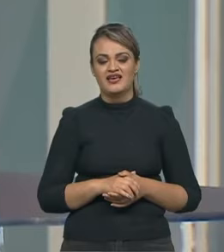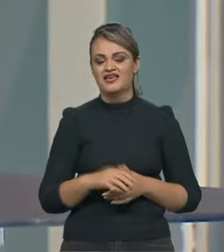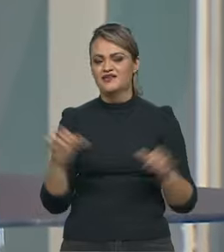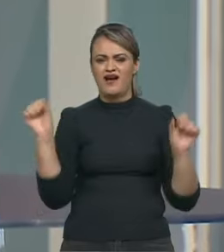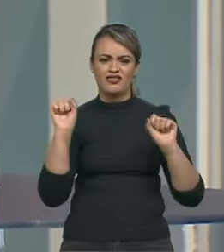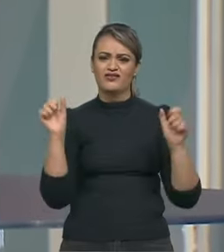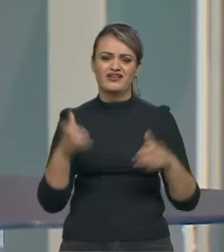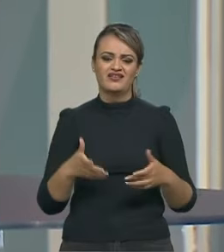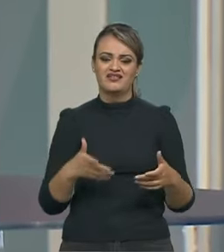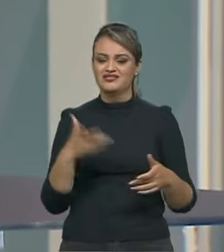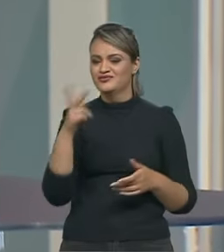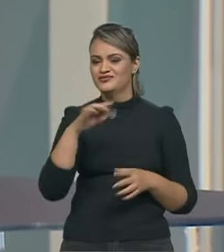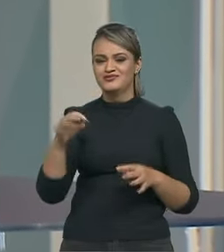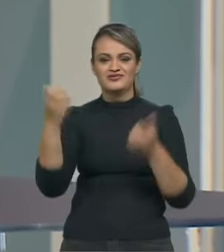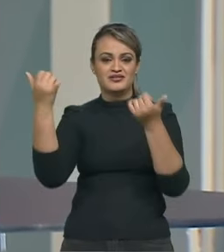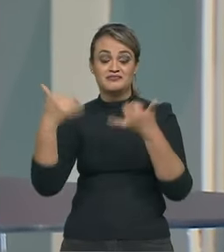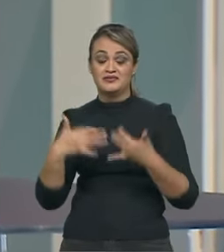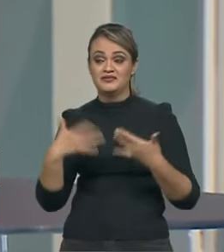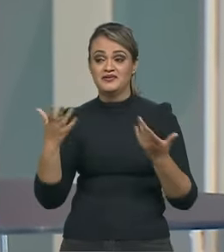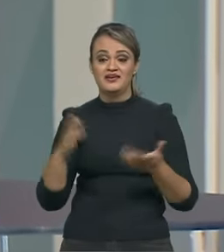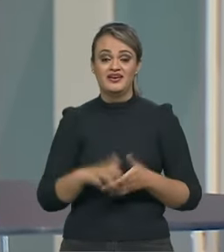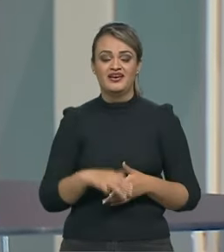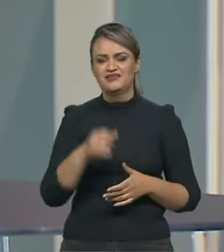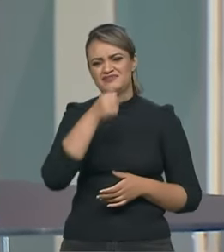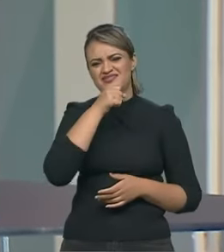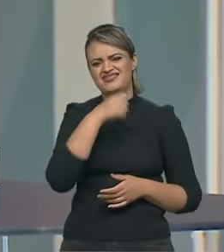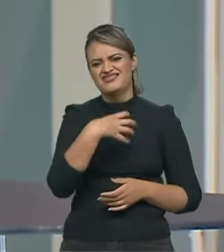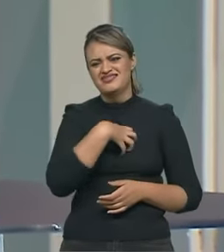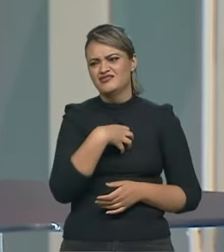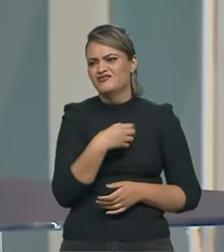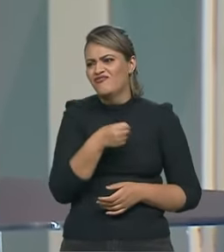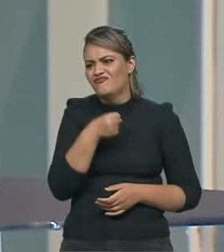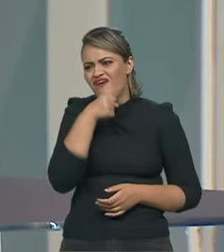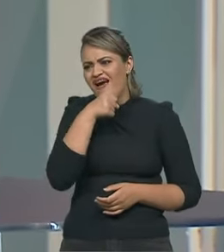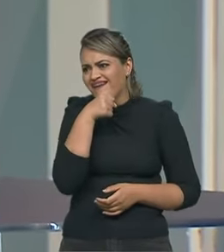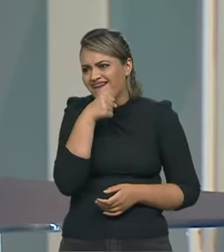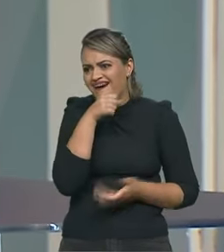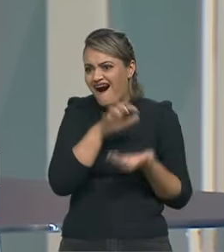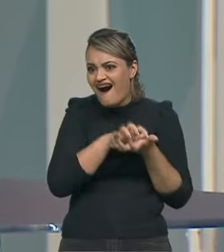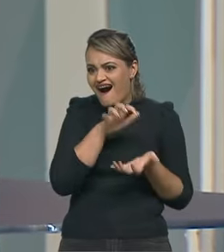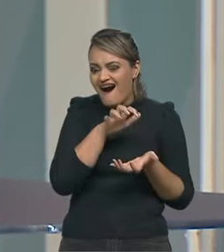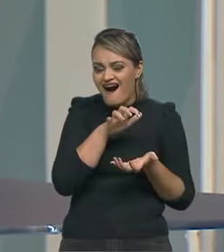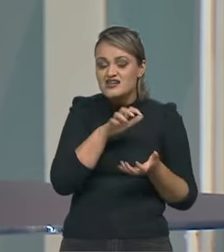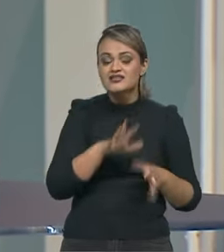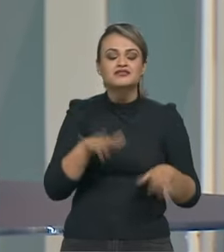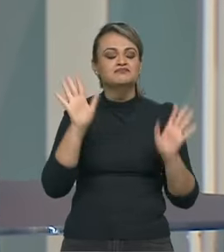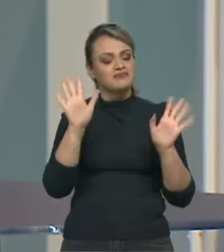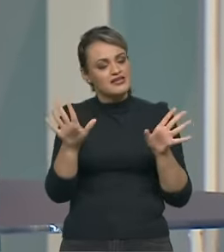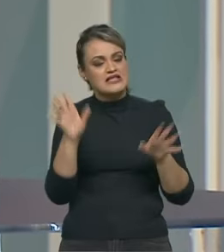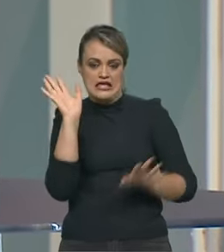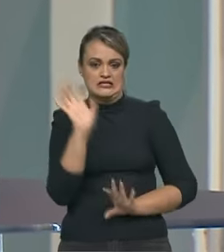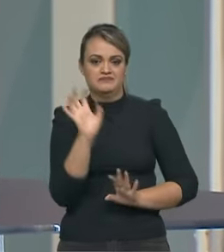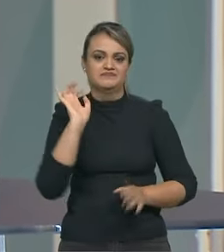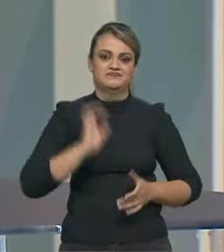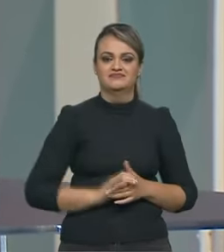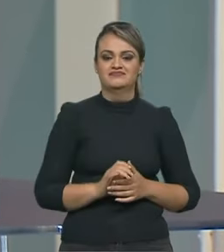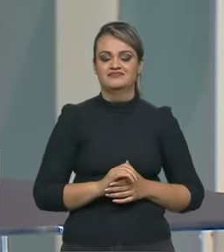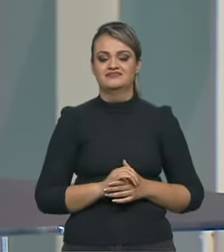adorei o que você falou eu me sinto cada dia mais velho mas é isso aí eu acho que